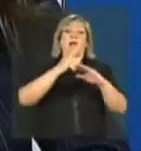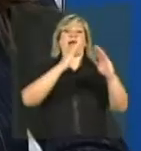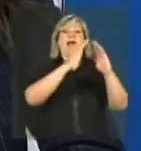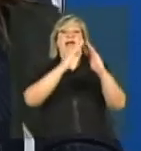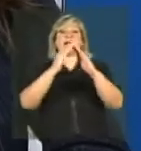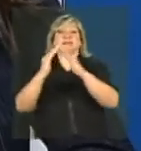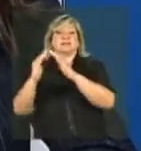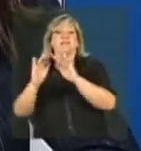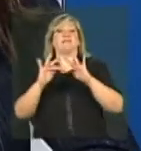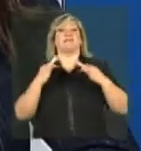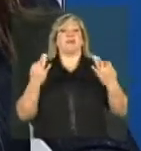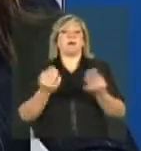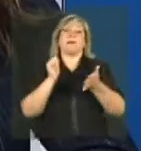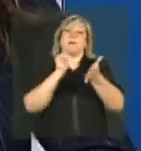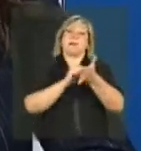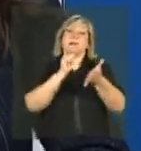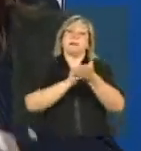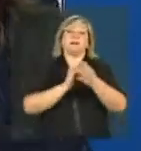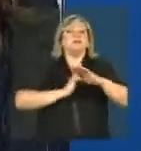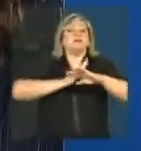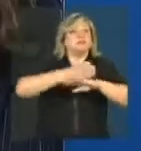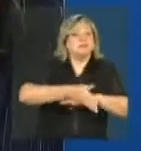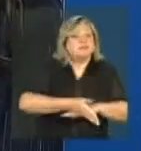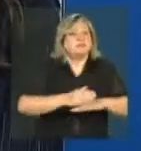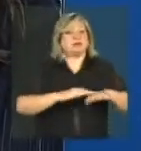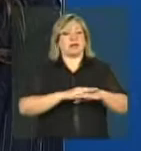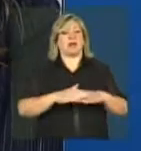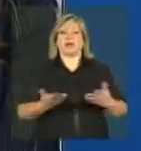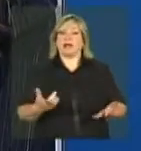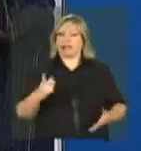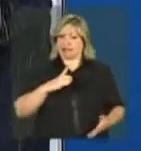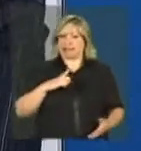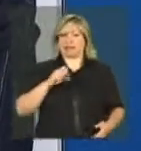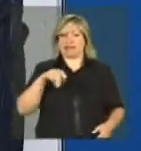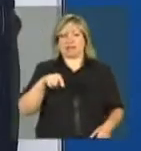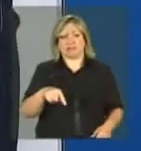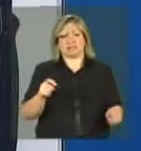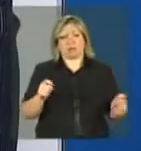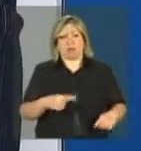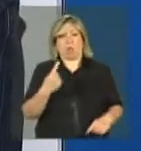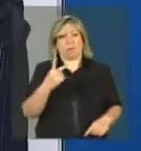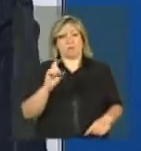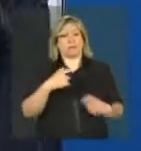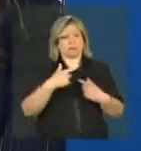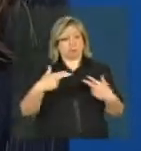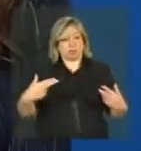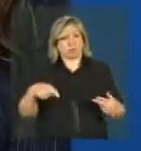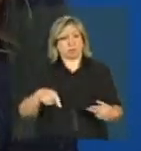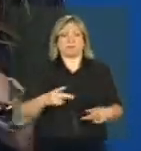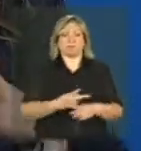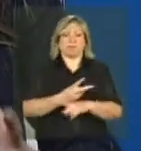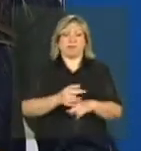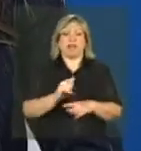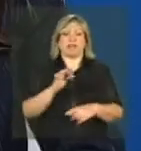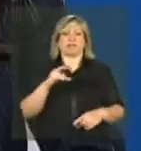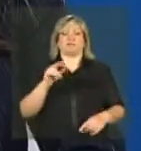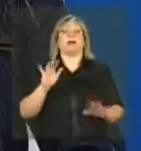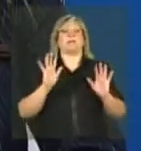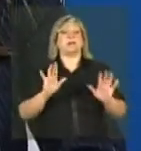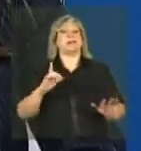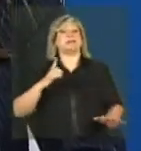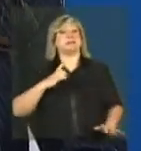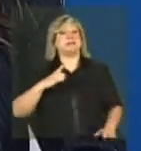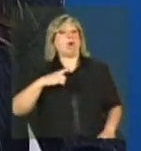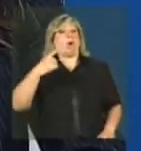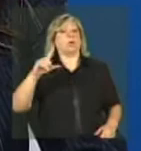a procura daquela família. Há sim essa possibilidade, essa é uma das estratégias de buscativa. Mas tem outras que o gestor pode